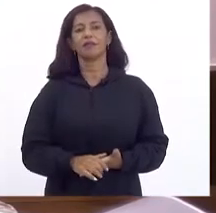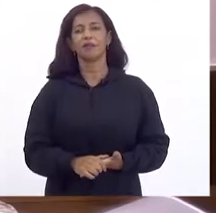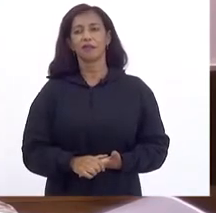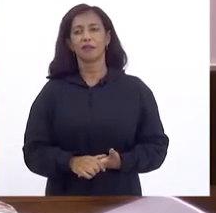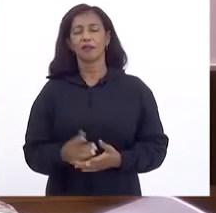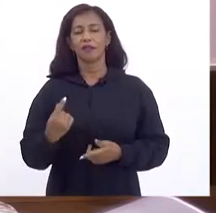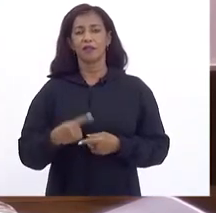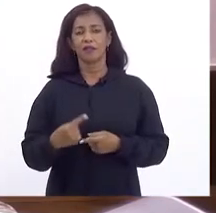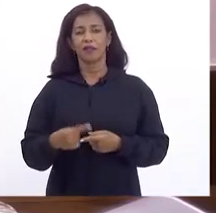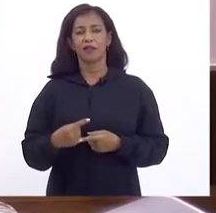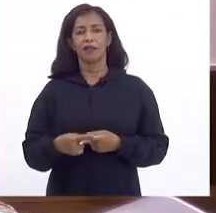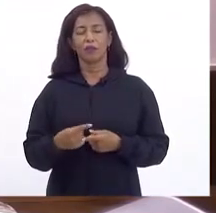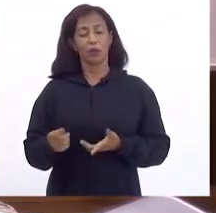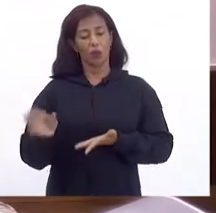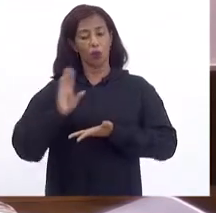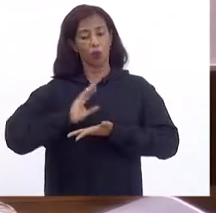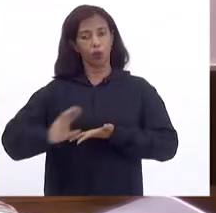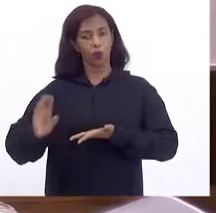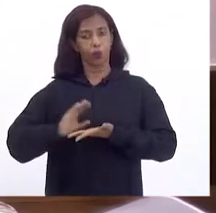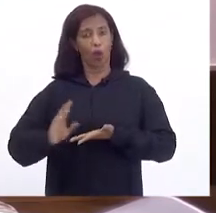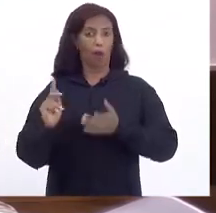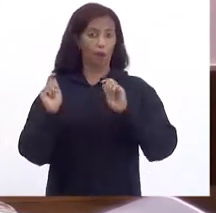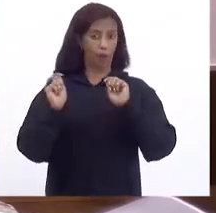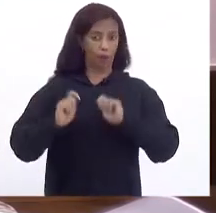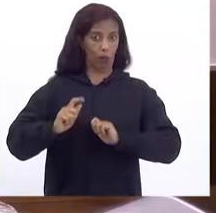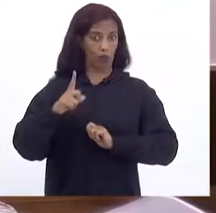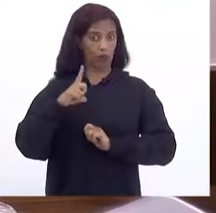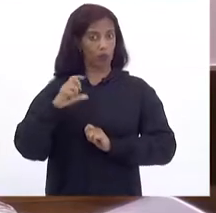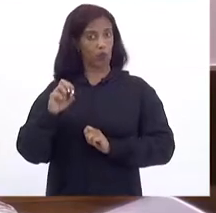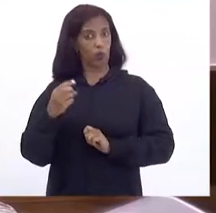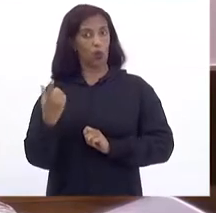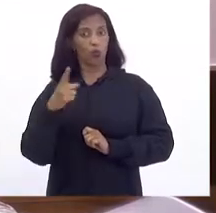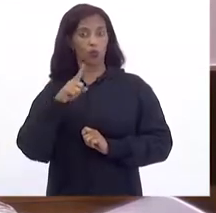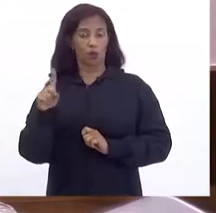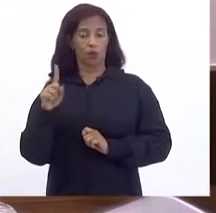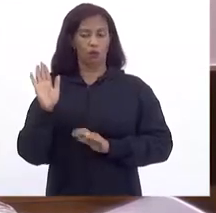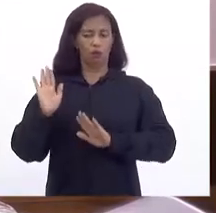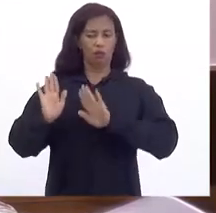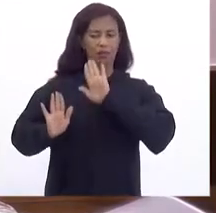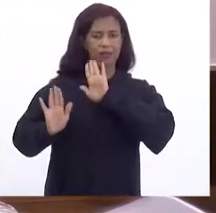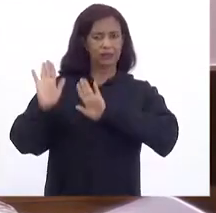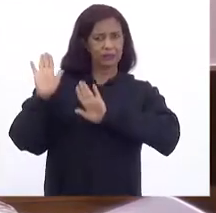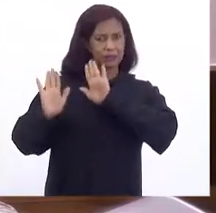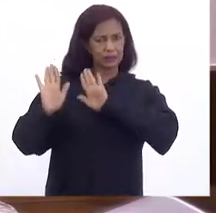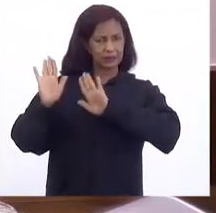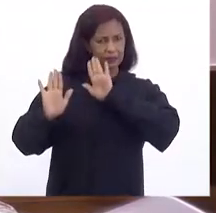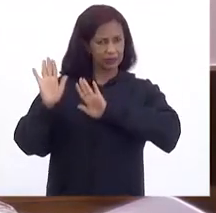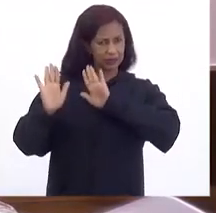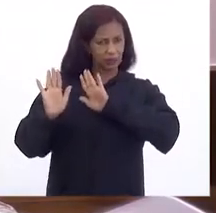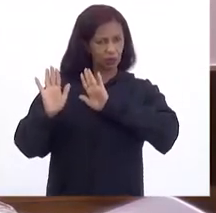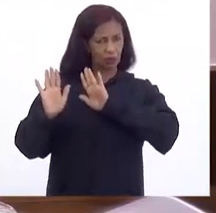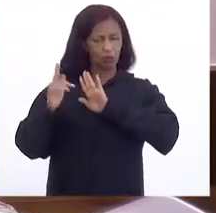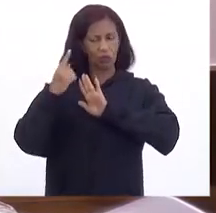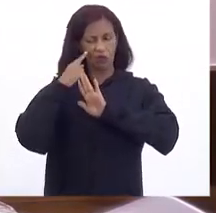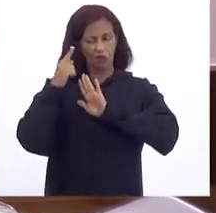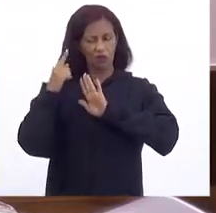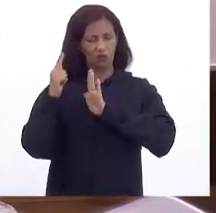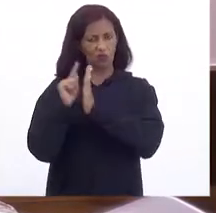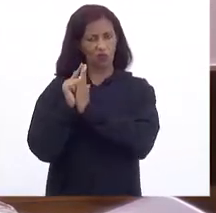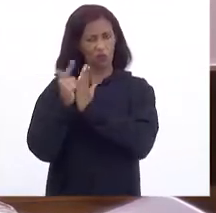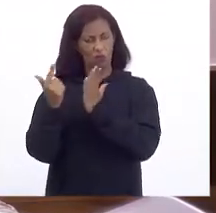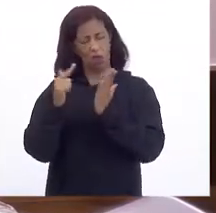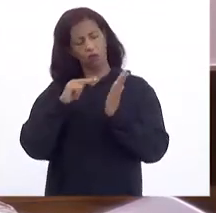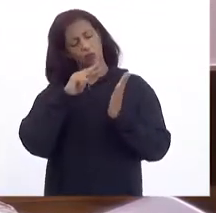Porque É um recurso Que pode vir Ou não A licitação Salvo Erro de memória Que eu li nos jornais